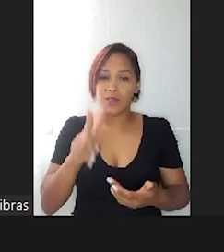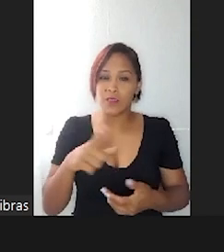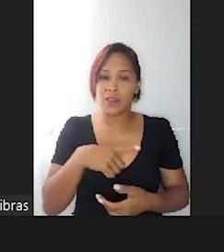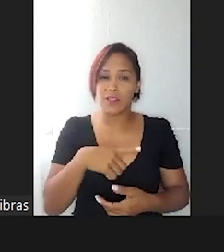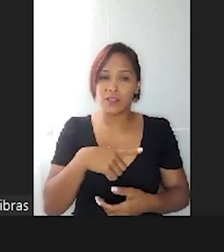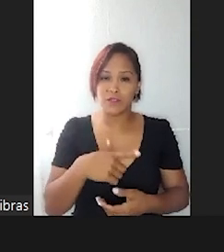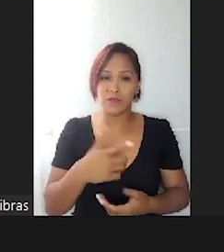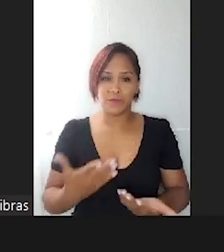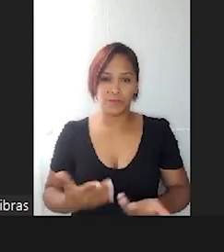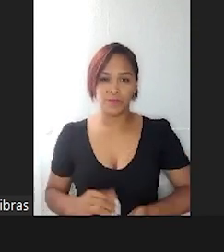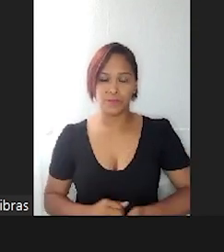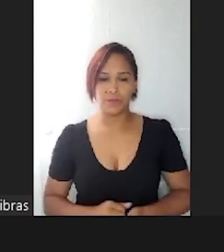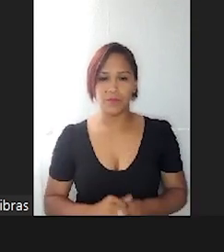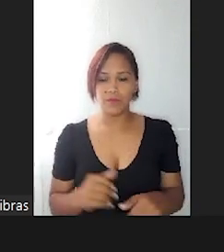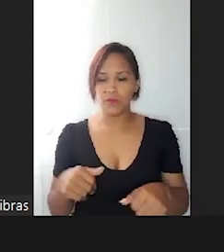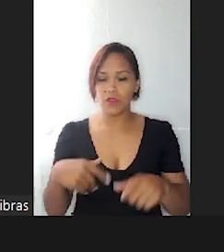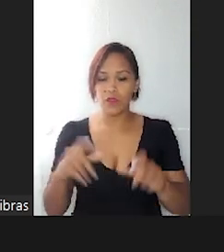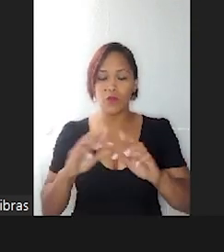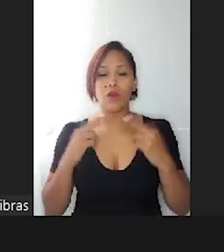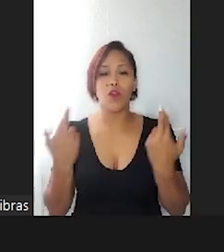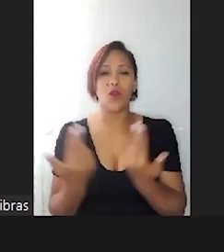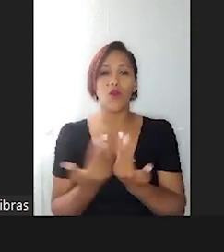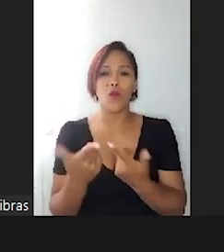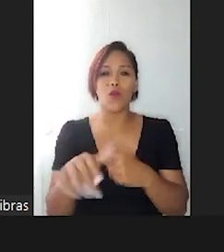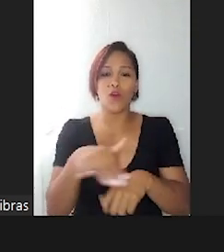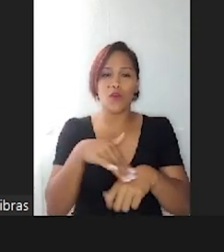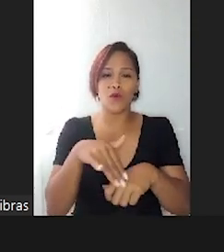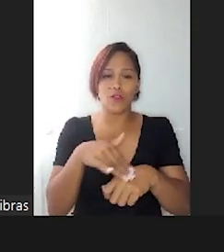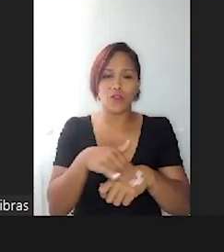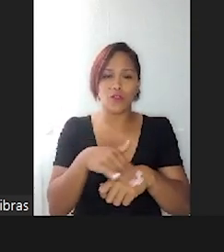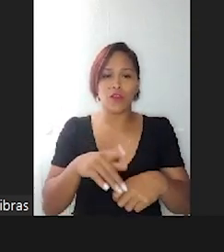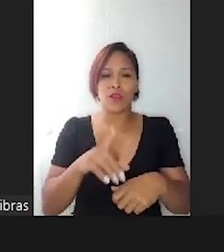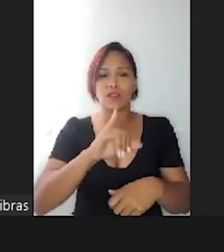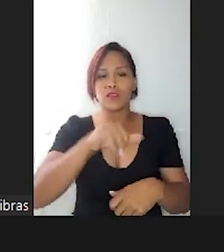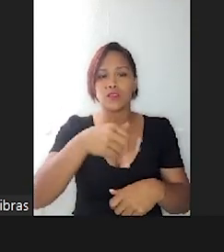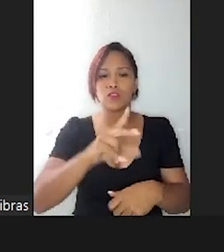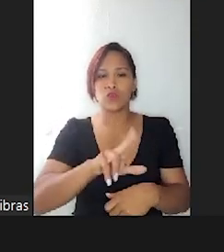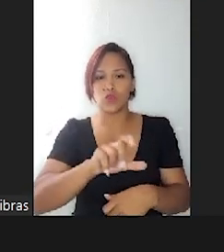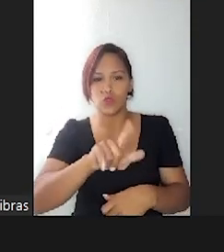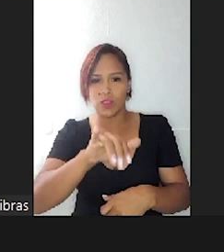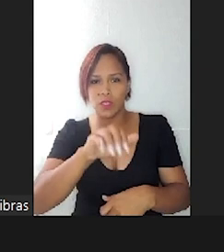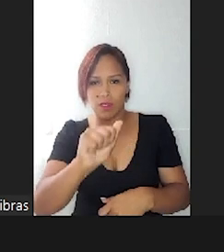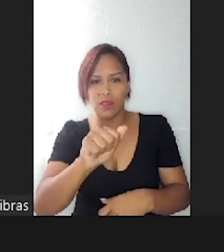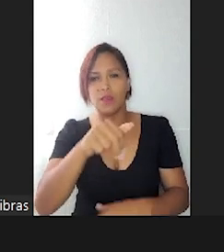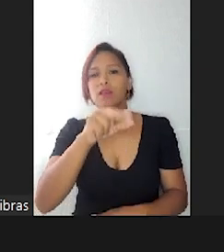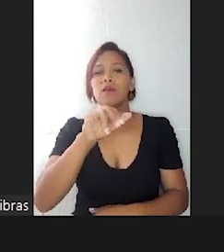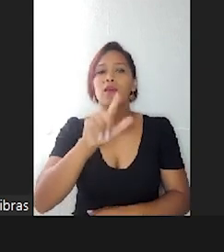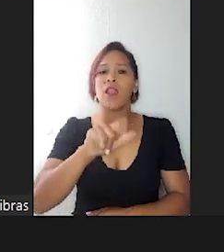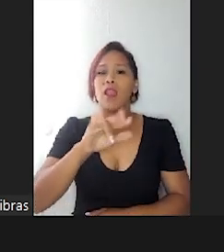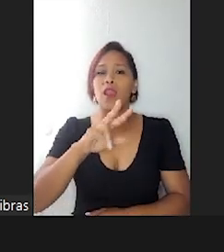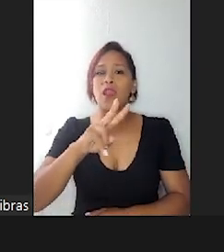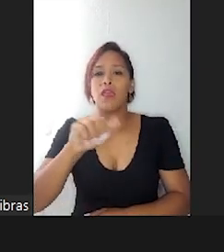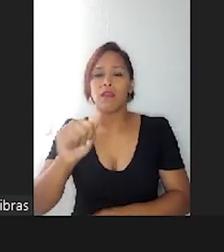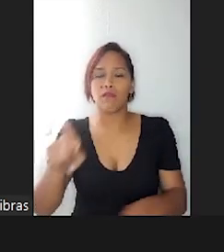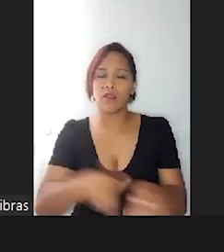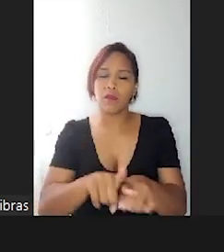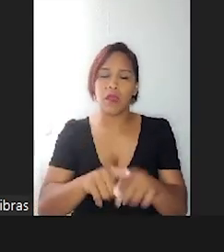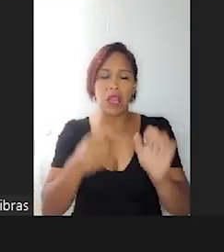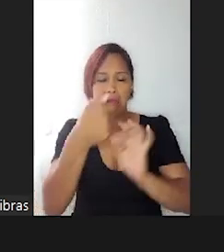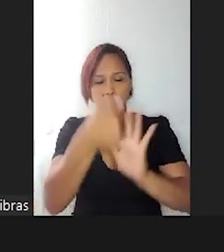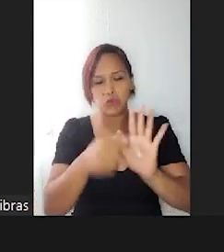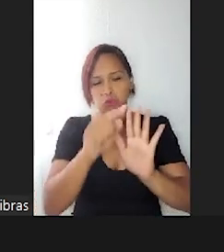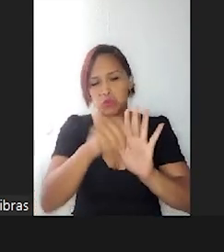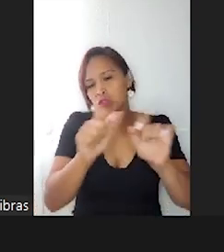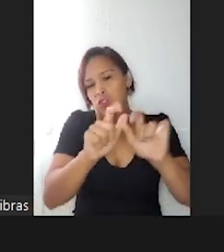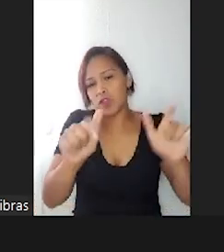uma roda de conversa com a doutora Juliana, com a Lívia, eu acho que ela trouxe isso um pouco também, por isso que eu nem coloquei aqui.